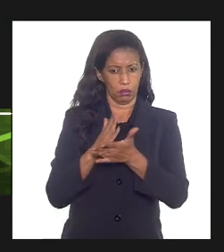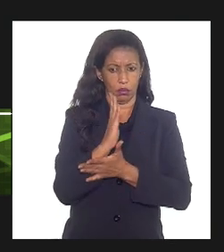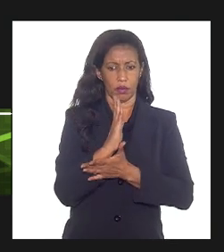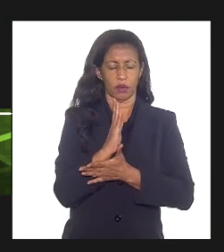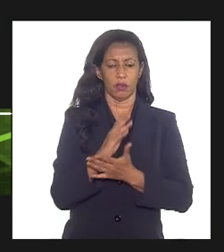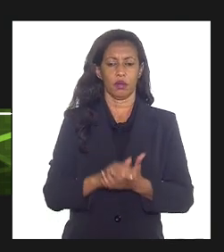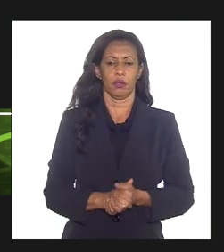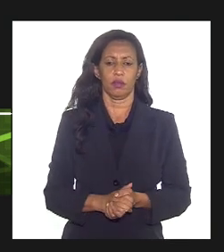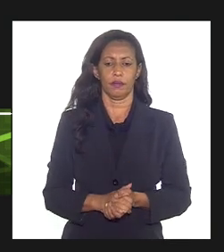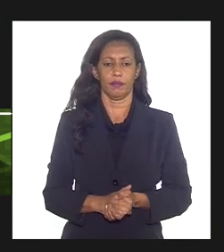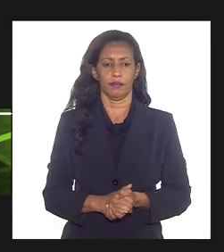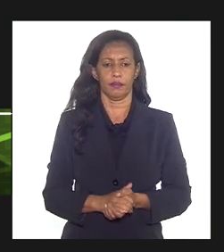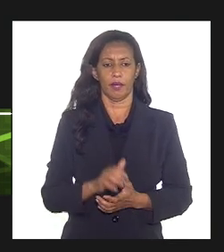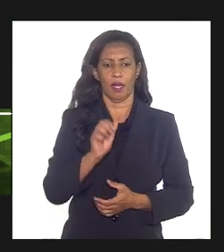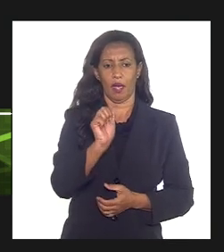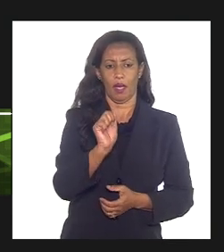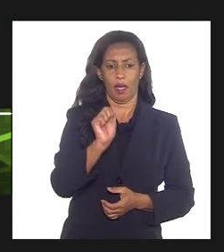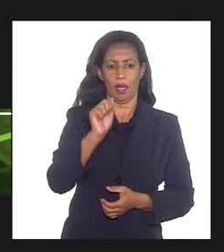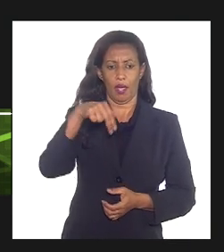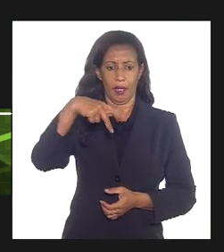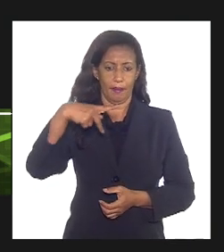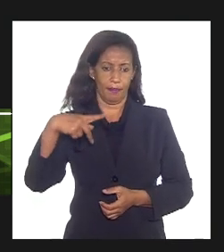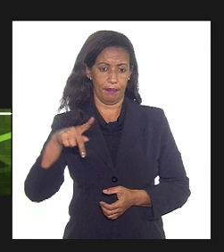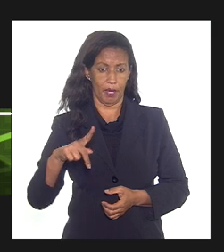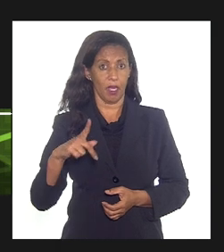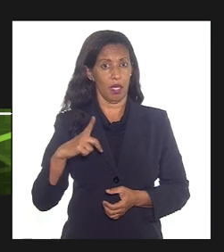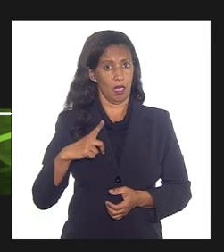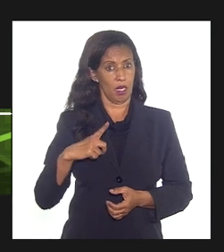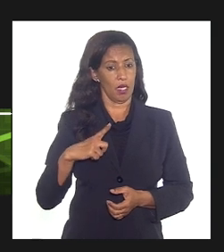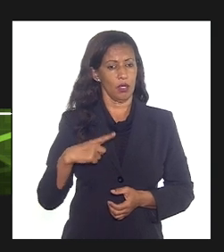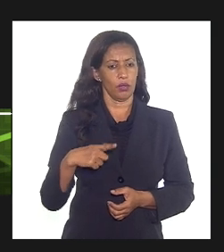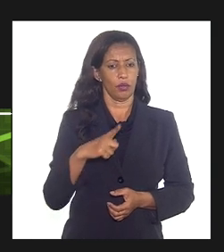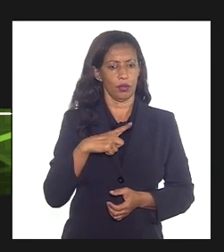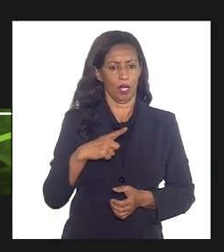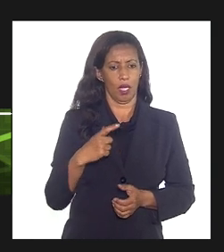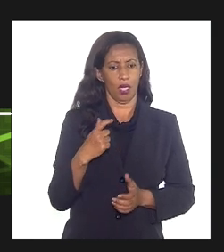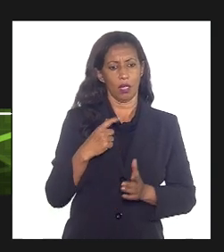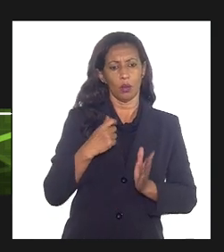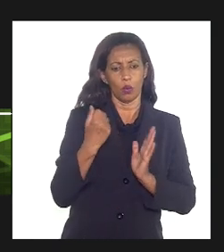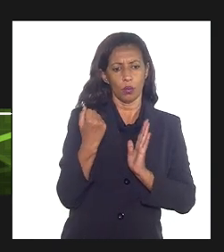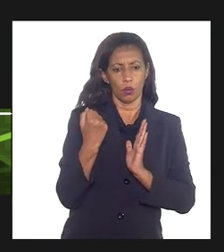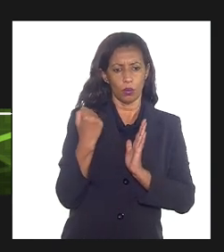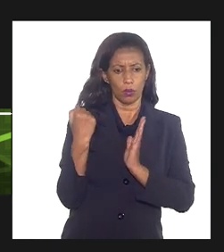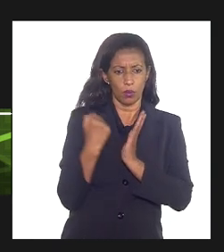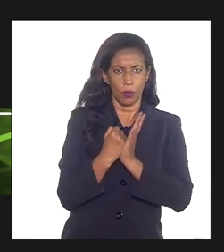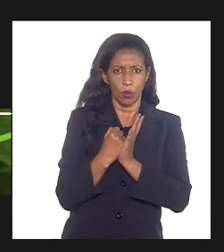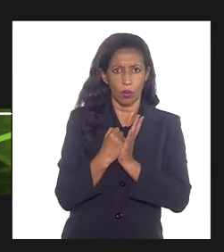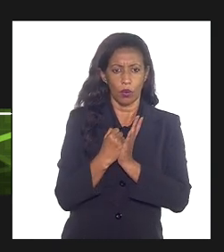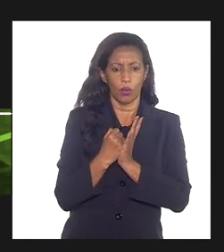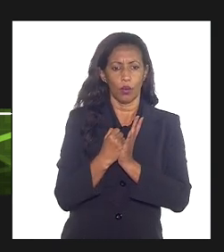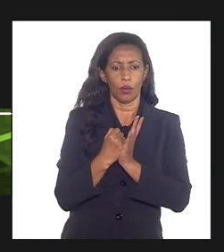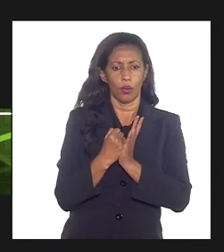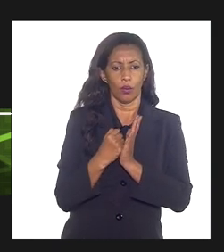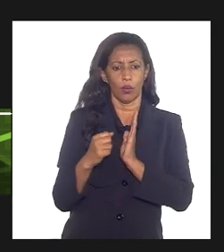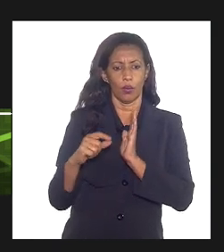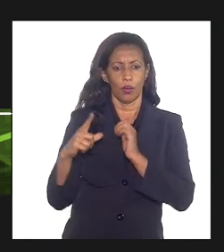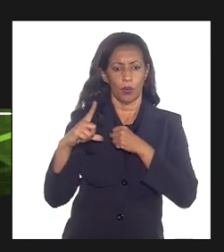revisões pela ANP, e isso está regulamentado na RIM 12, aqui citado, a provisão de abandono, ela,